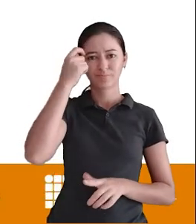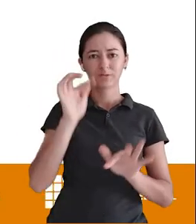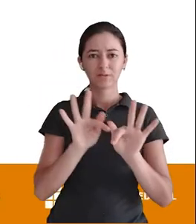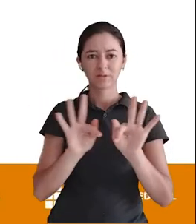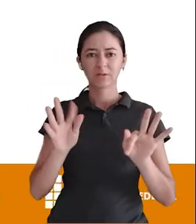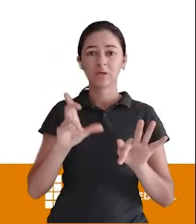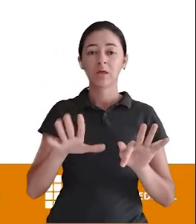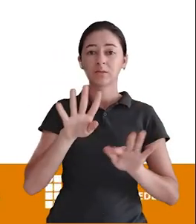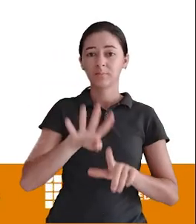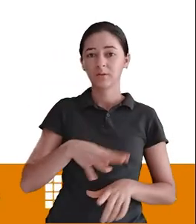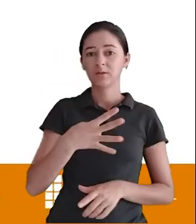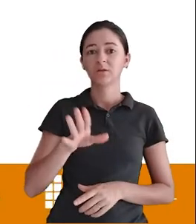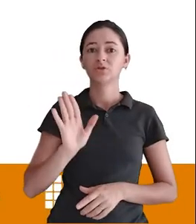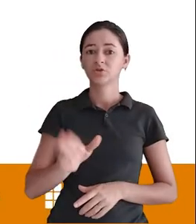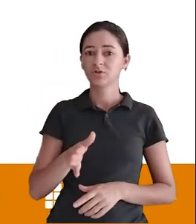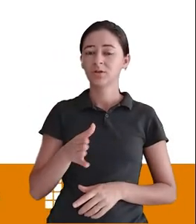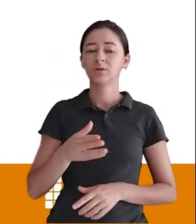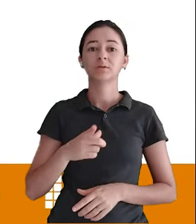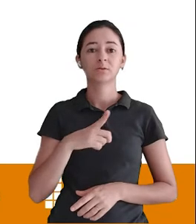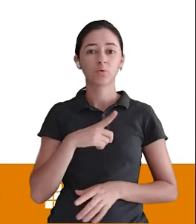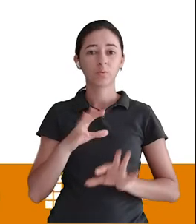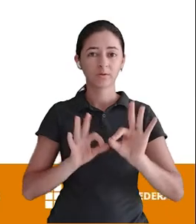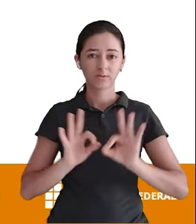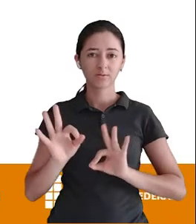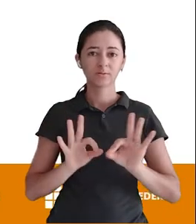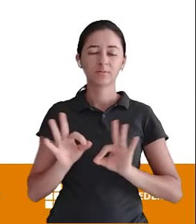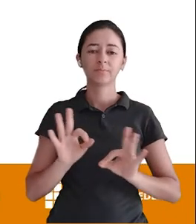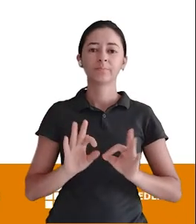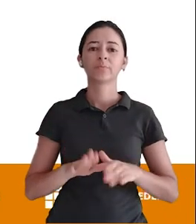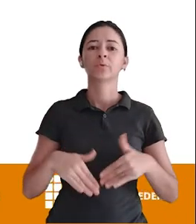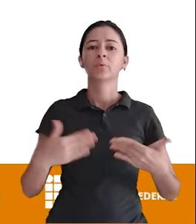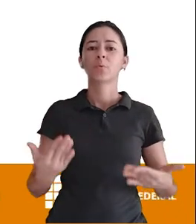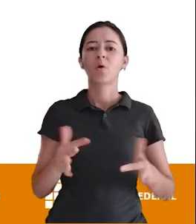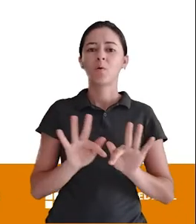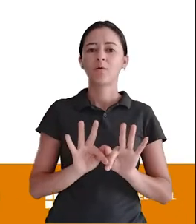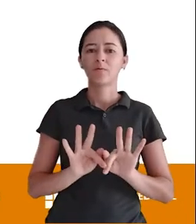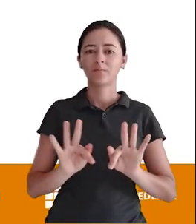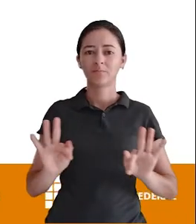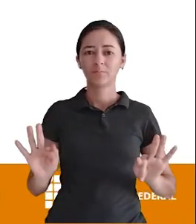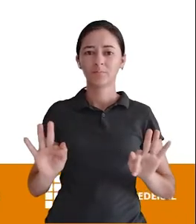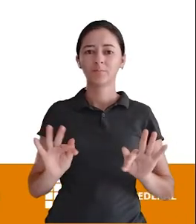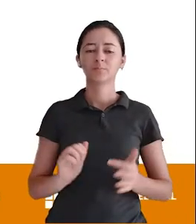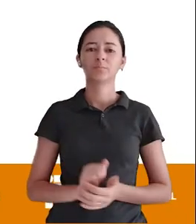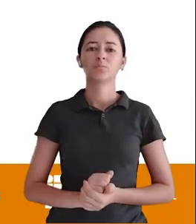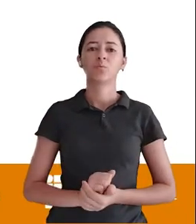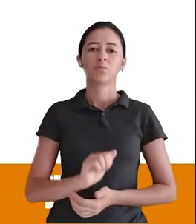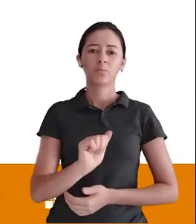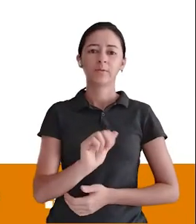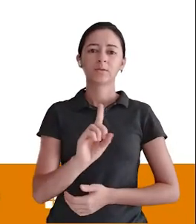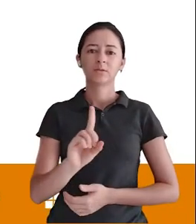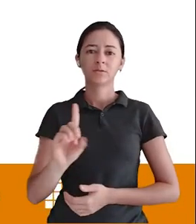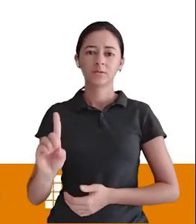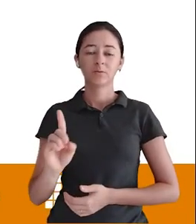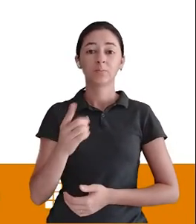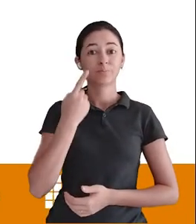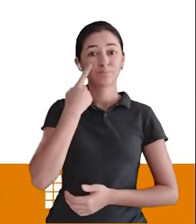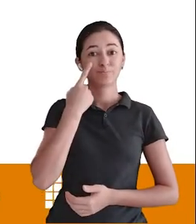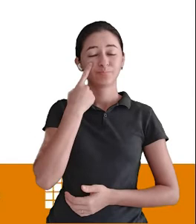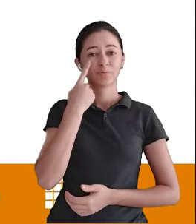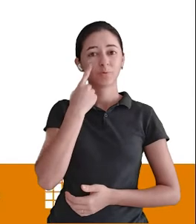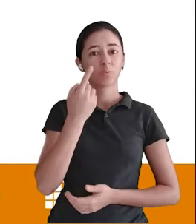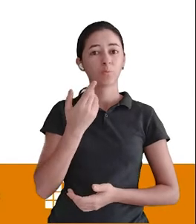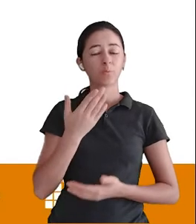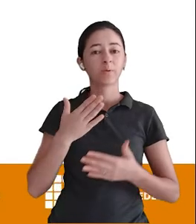exista Tá? Qual é a sintaxe Do comando AlterTable Com o ADD? Então olha só Prestem atenção Que